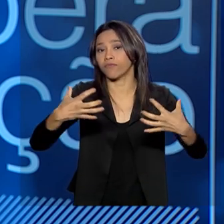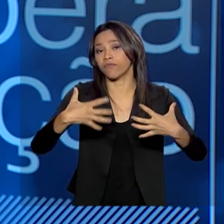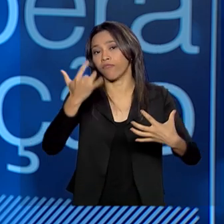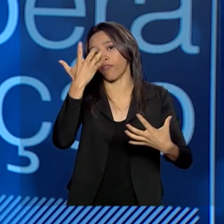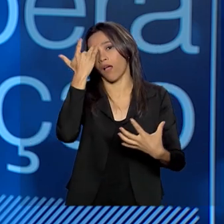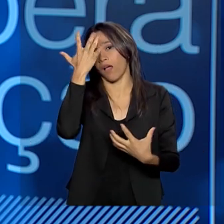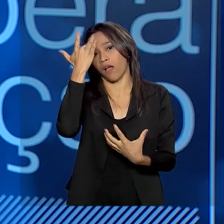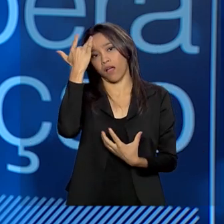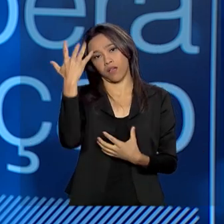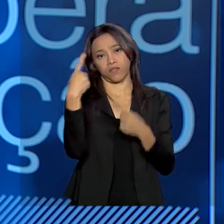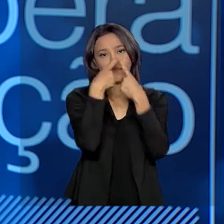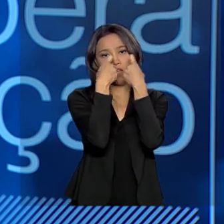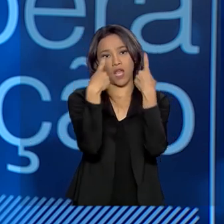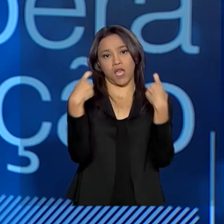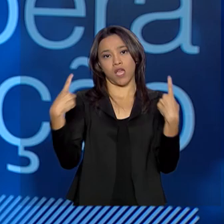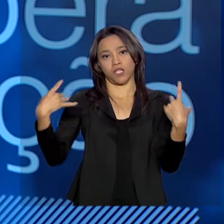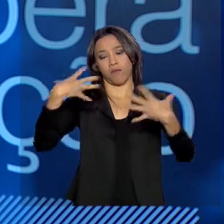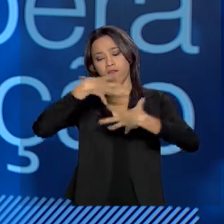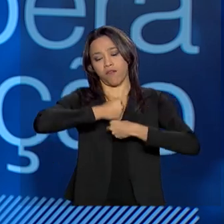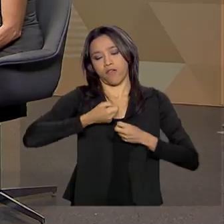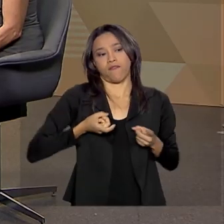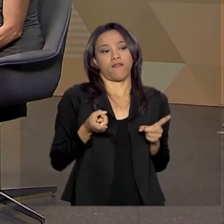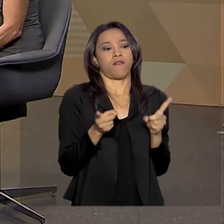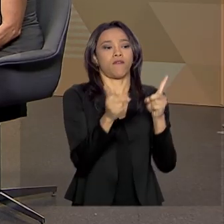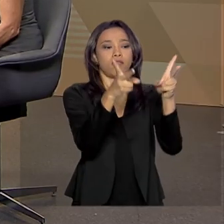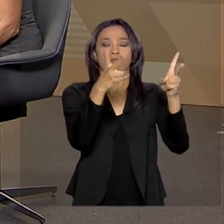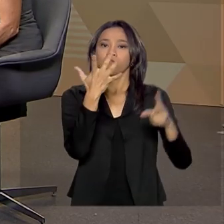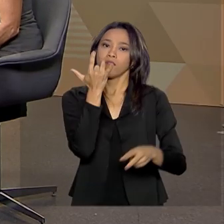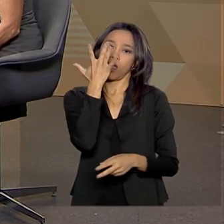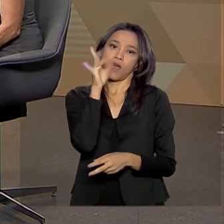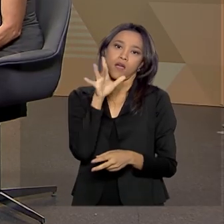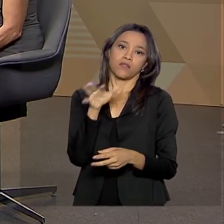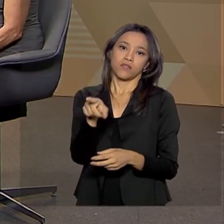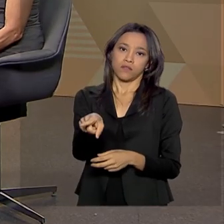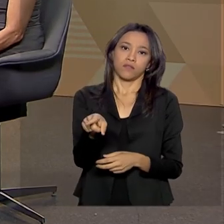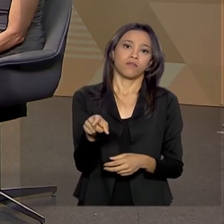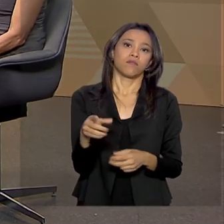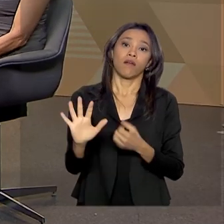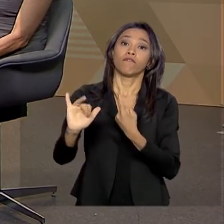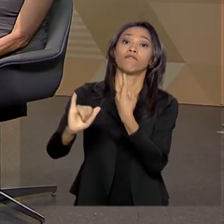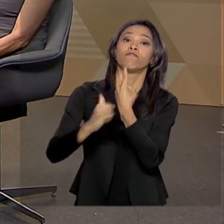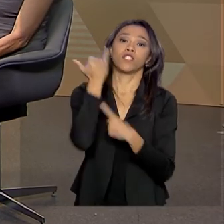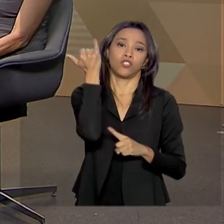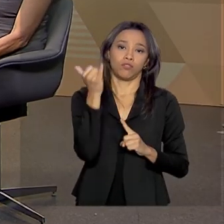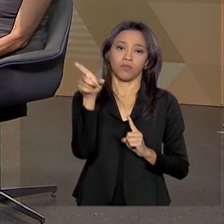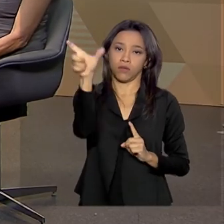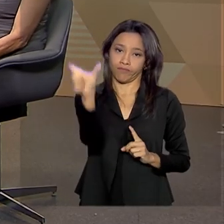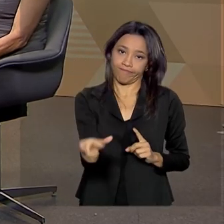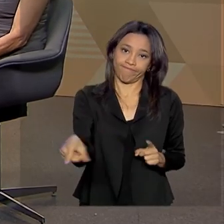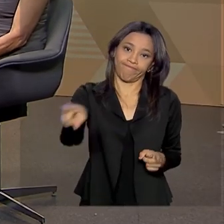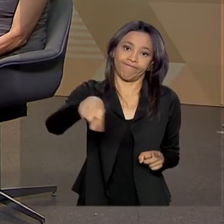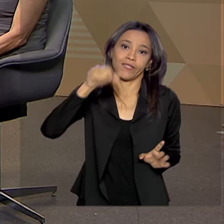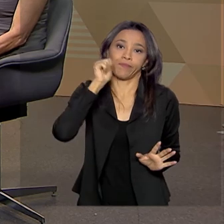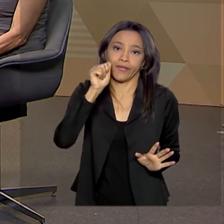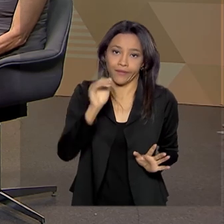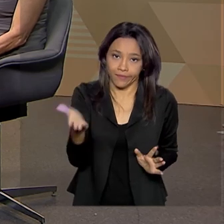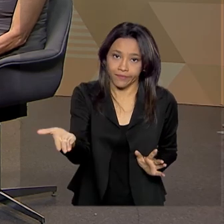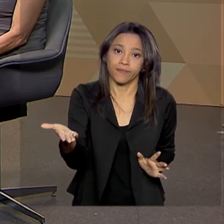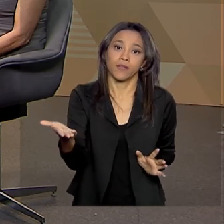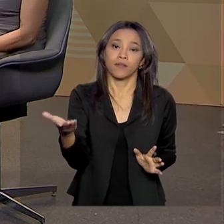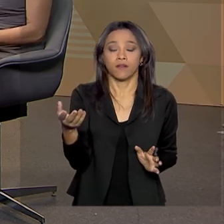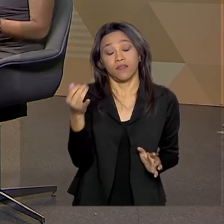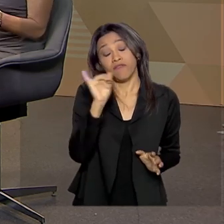ao tráfico de pessoas. Eu trabalhei no tráfico de pessoas antes de ir para a secretaria. E, infelizmente, um